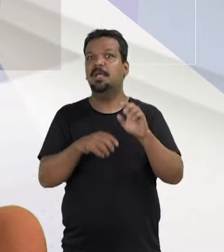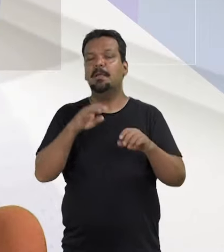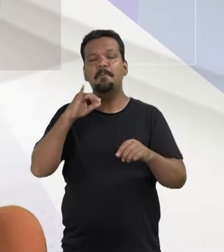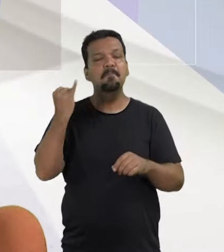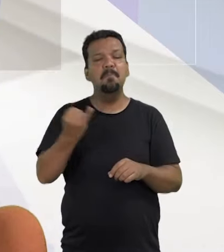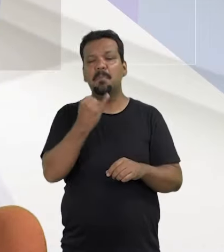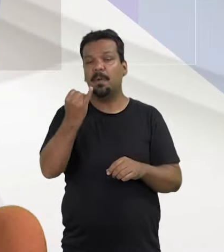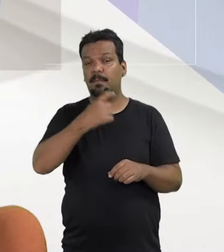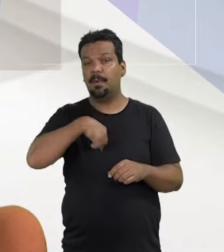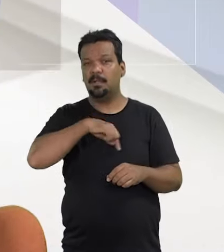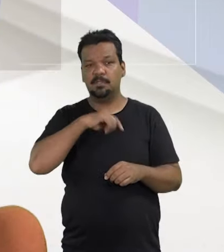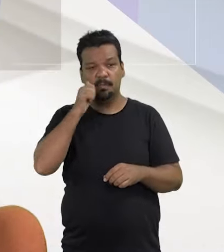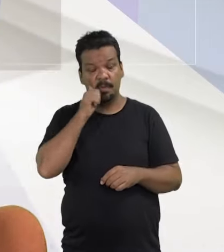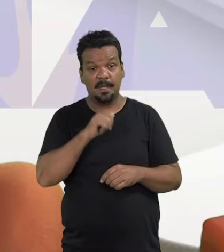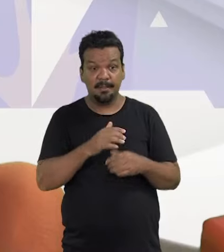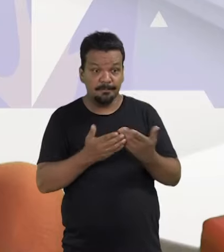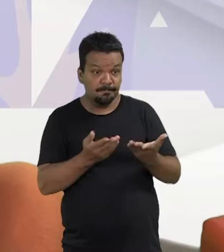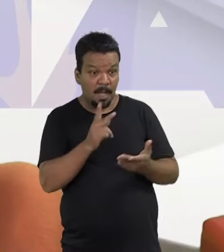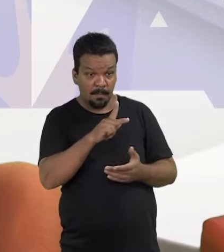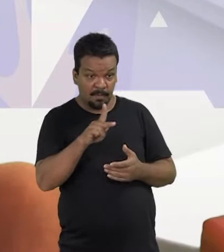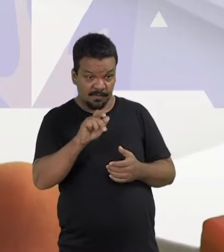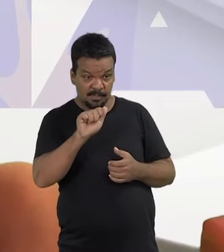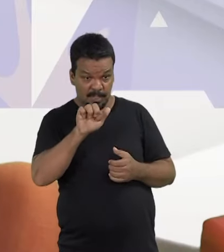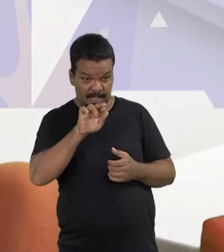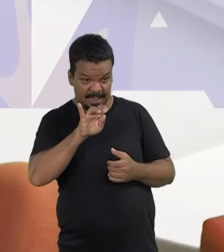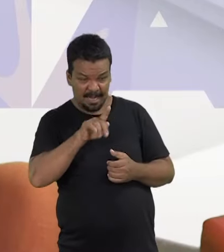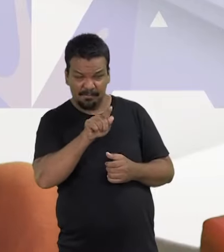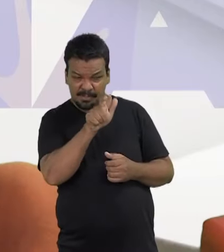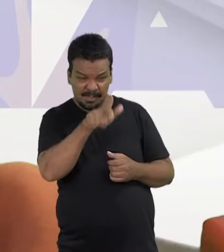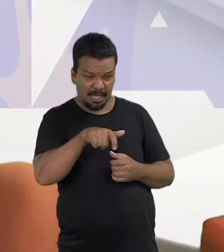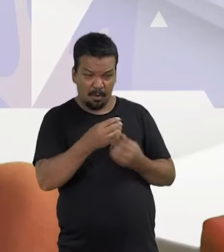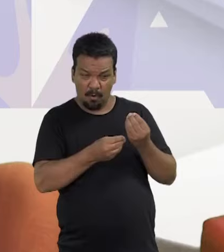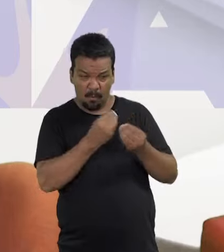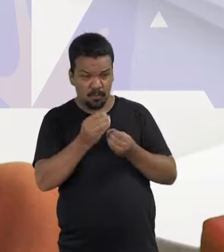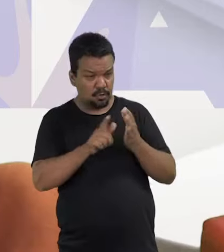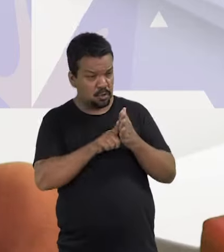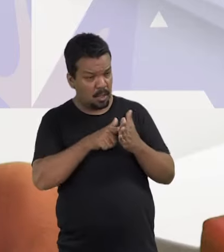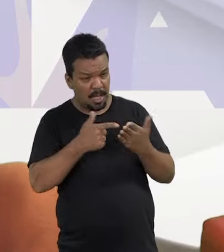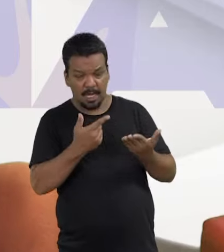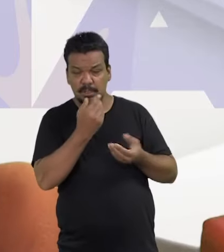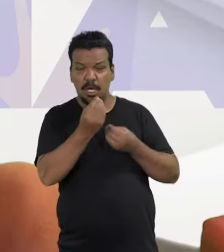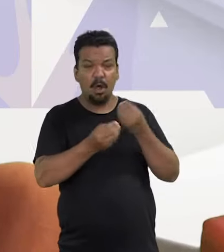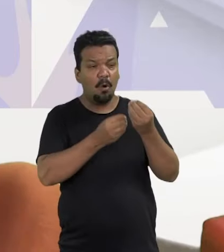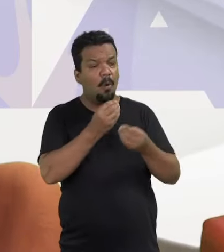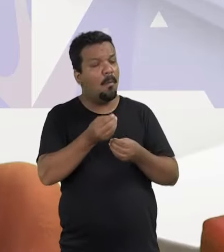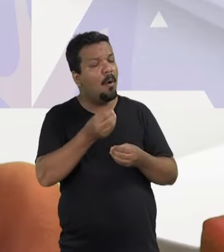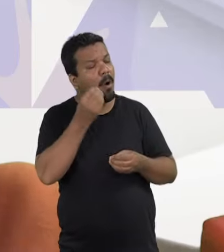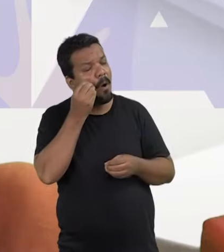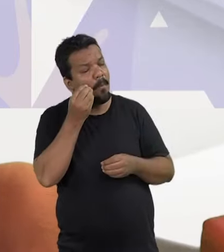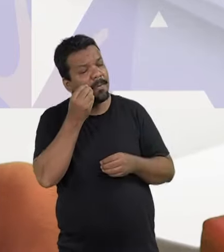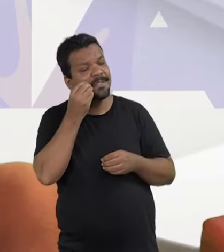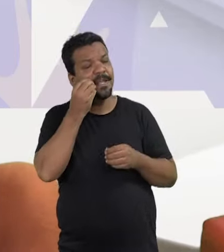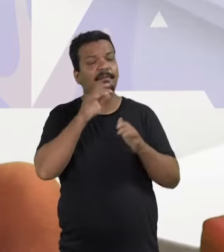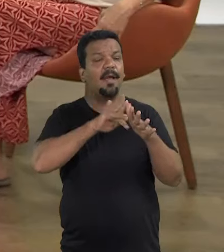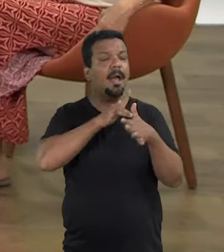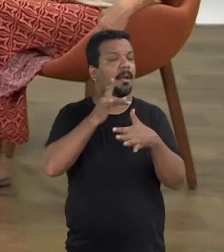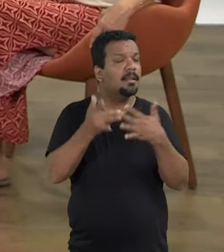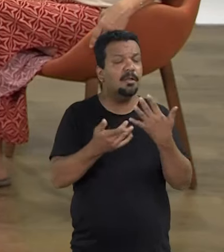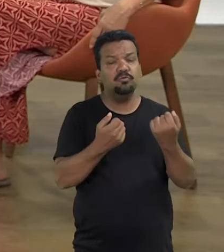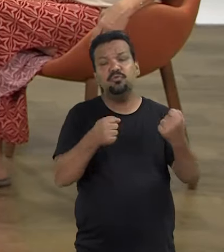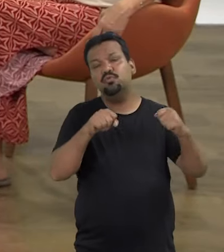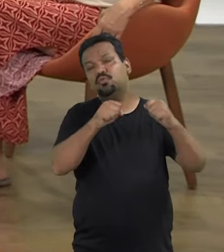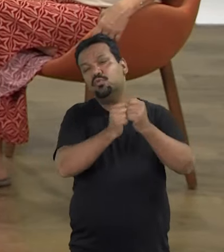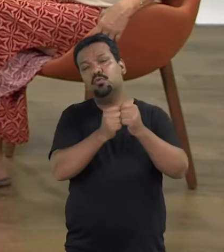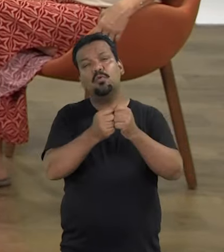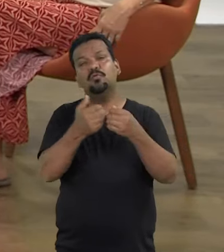precisam para as nossas mulheres. Andréa Trigueiro, você enquanto jornalista, como é que observa a